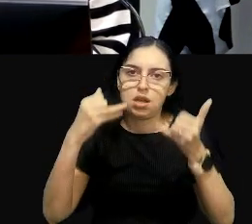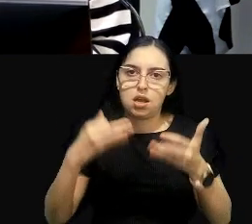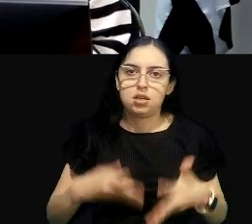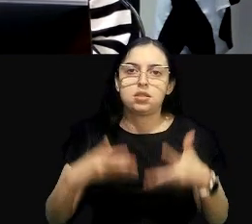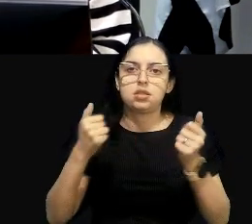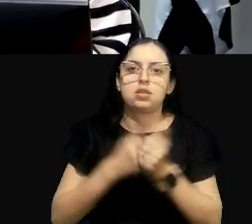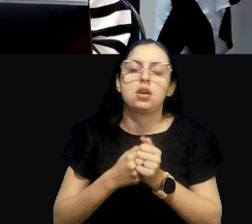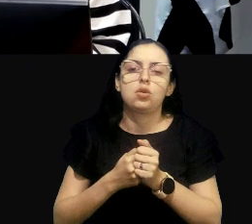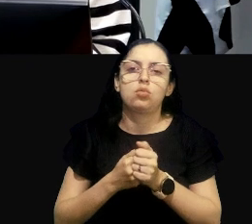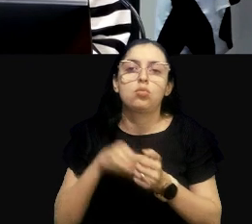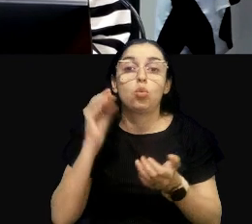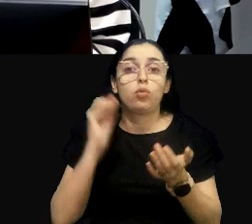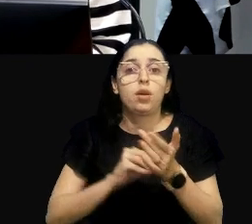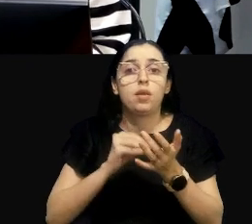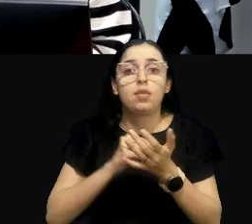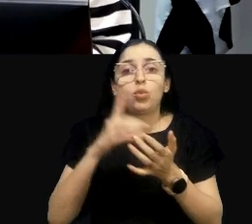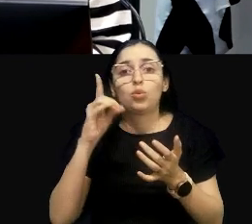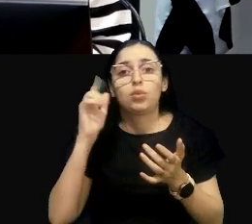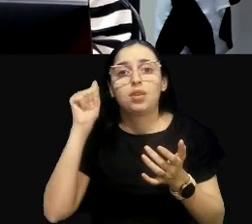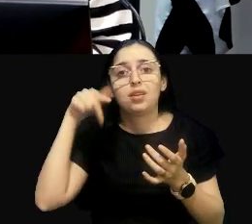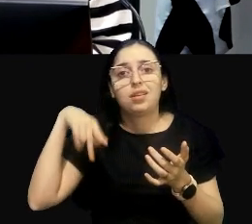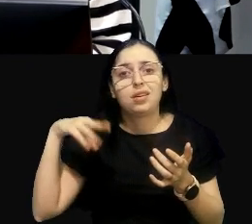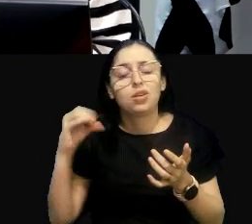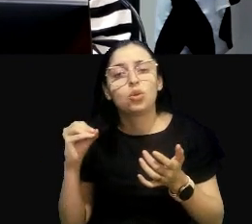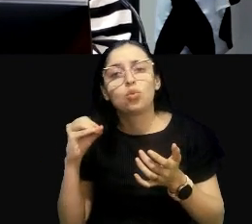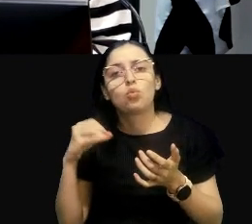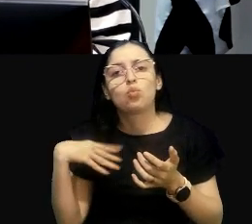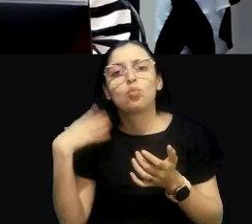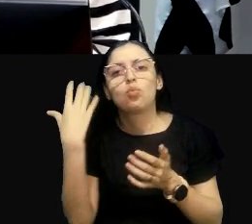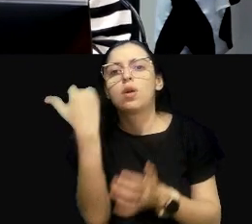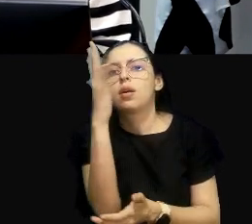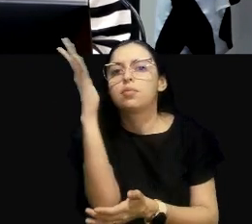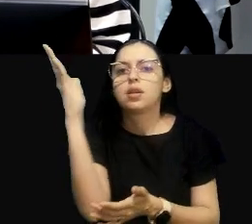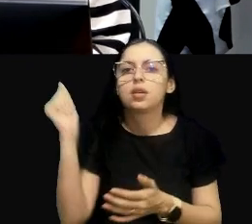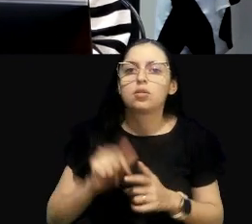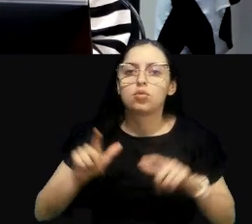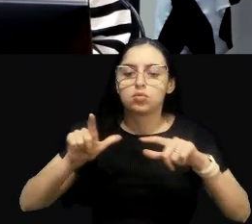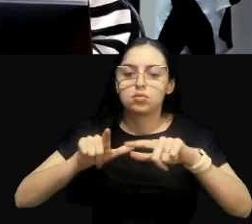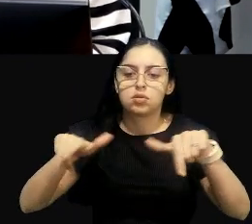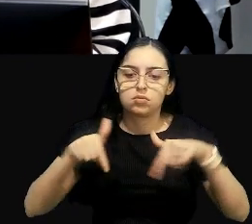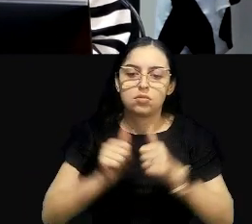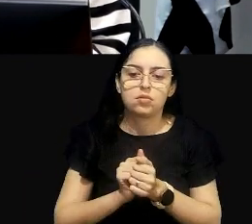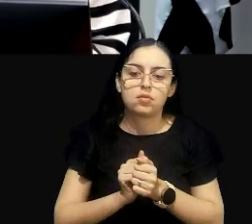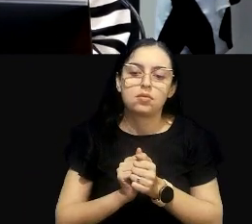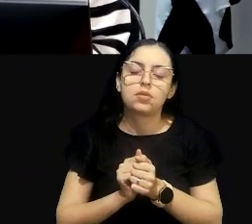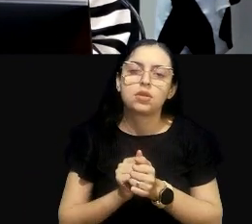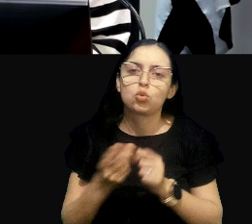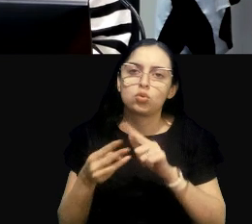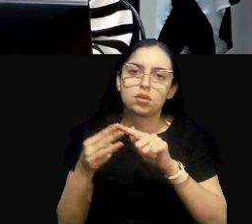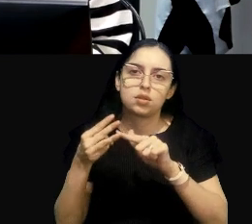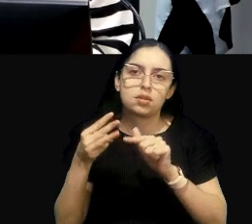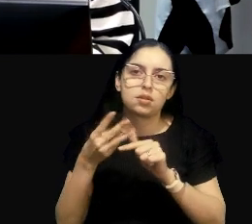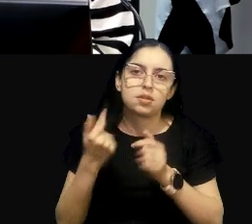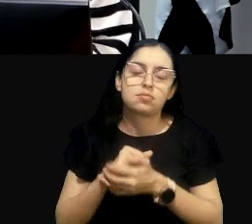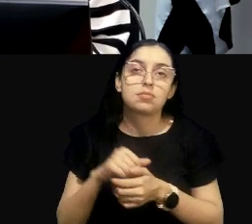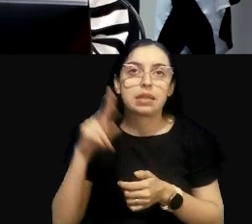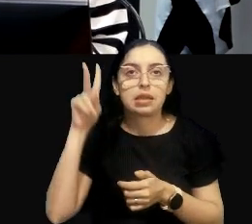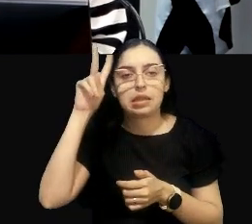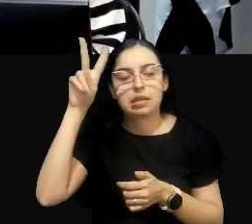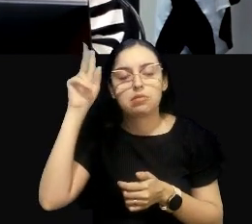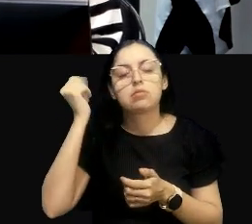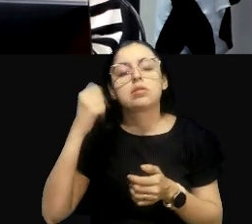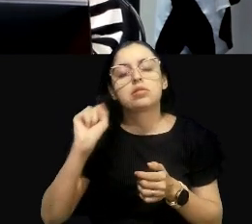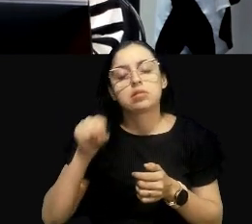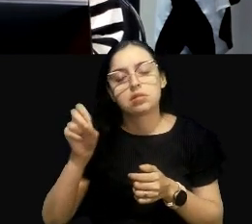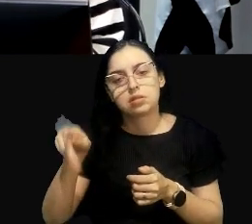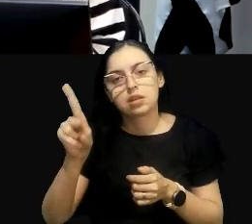ambiental sobre o meio físico, biótico e antrópico. Lembrando sempre que